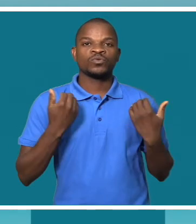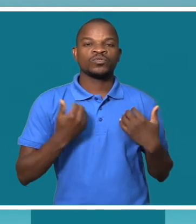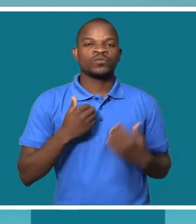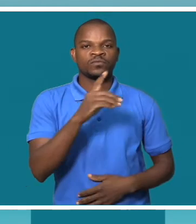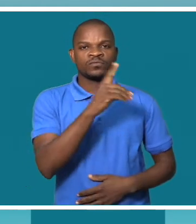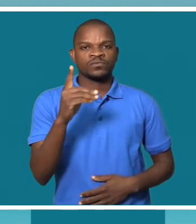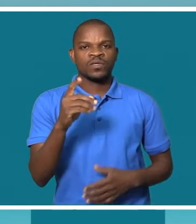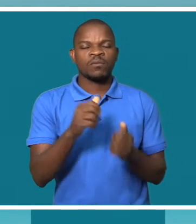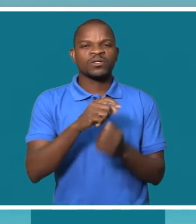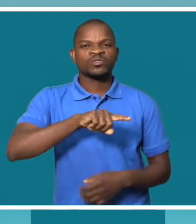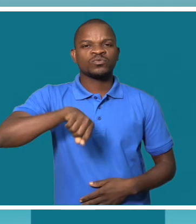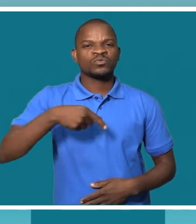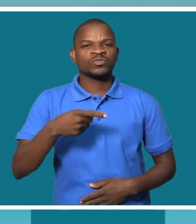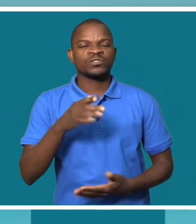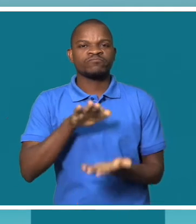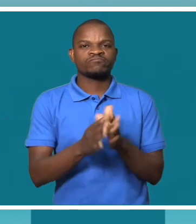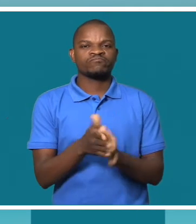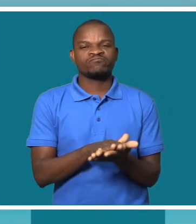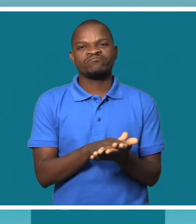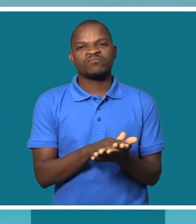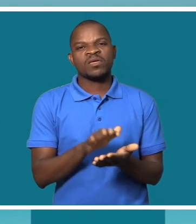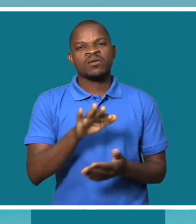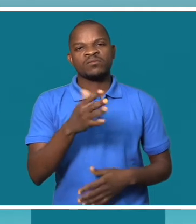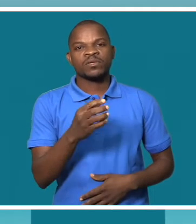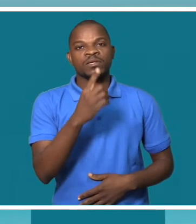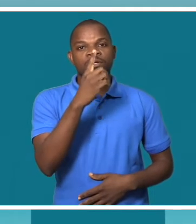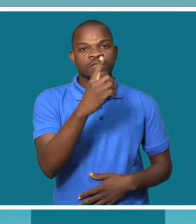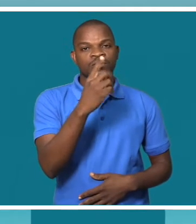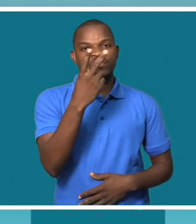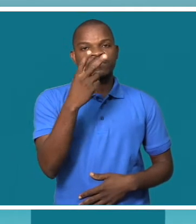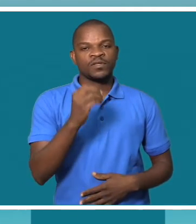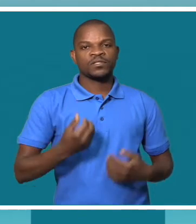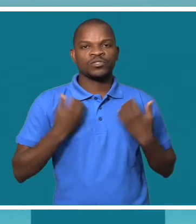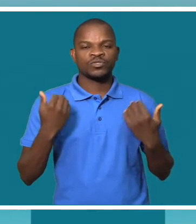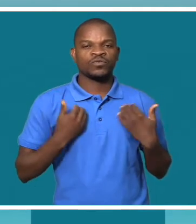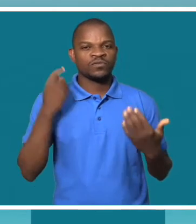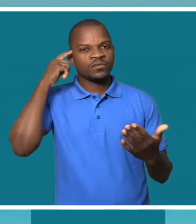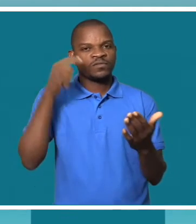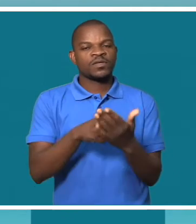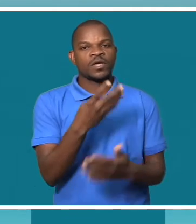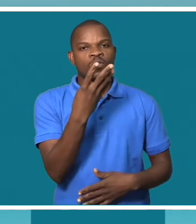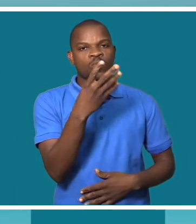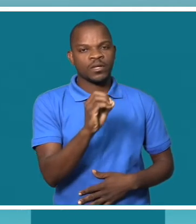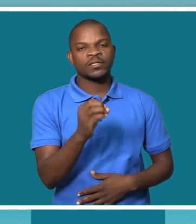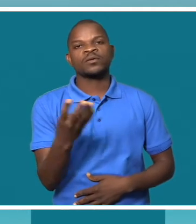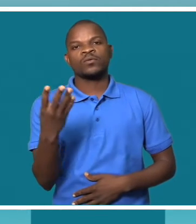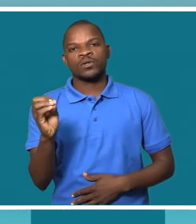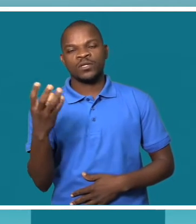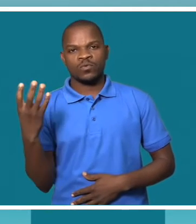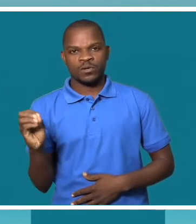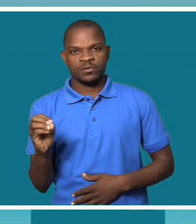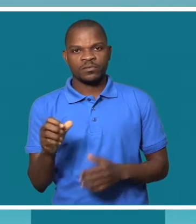de 120 jovens, onde estamos a falar de 40 jovens em cada província. Jovens com deficiência terão